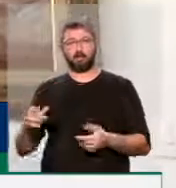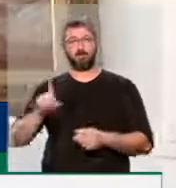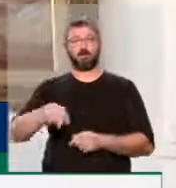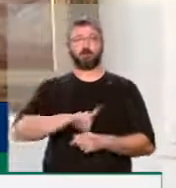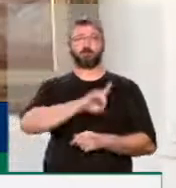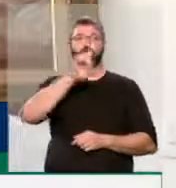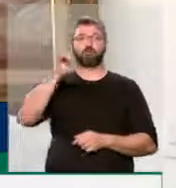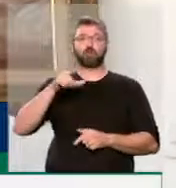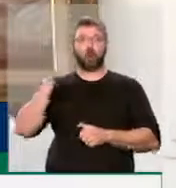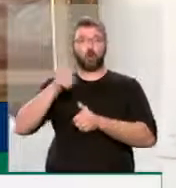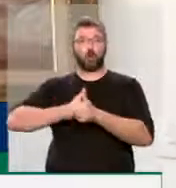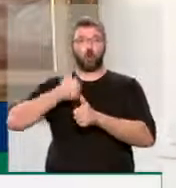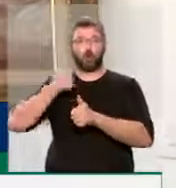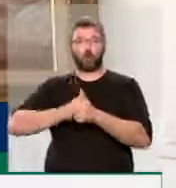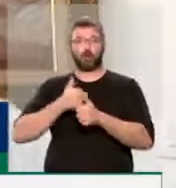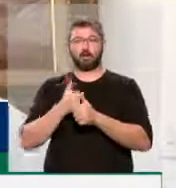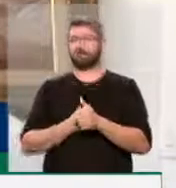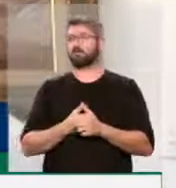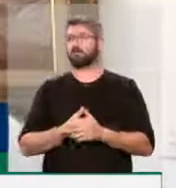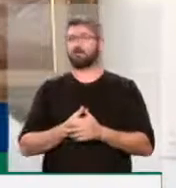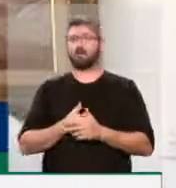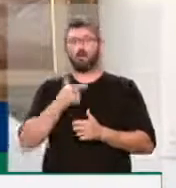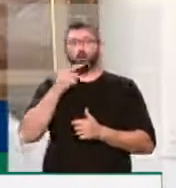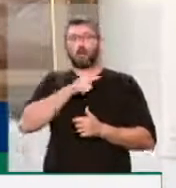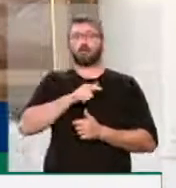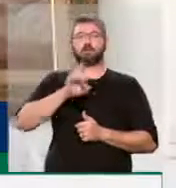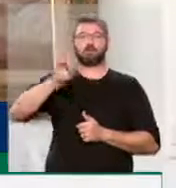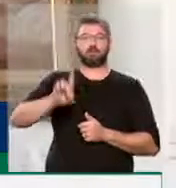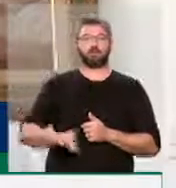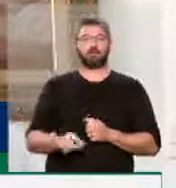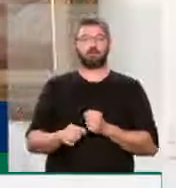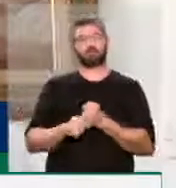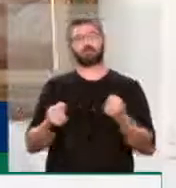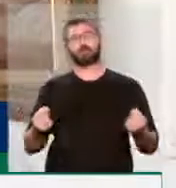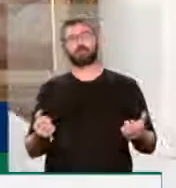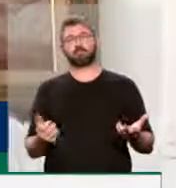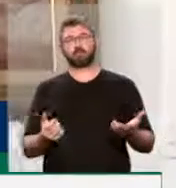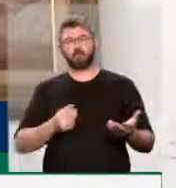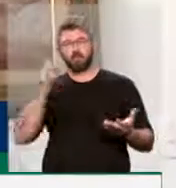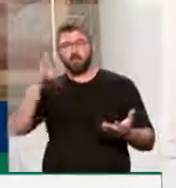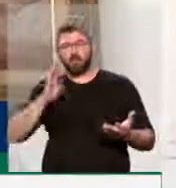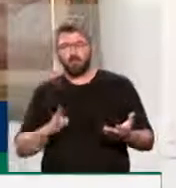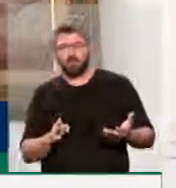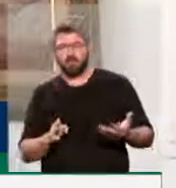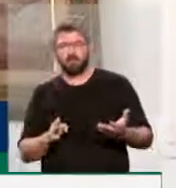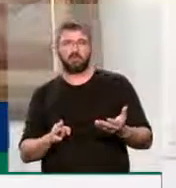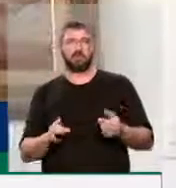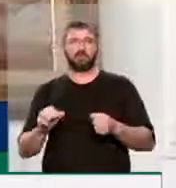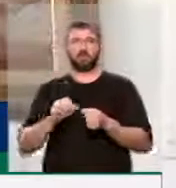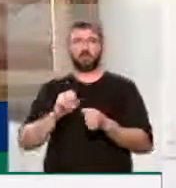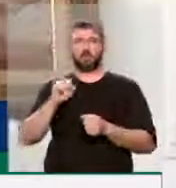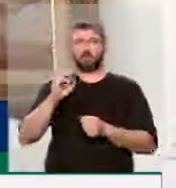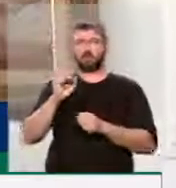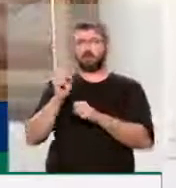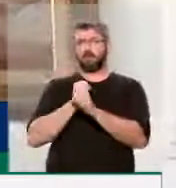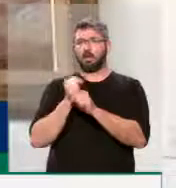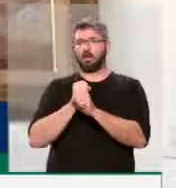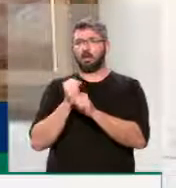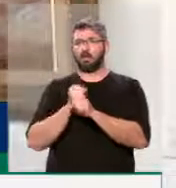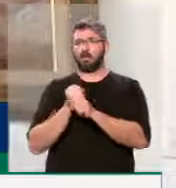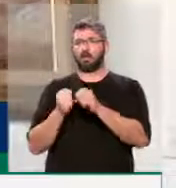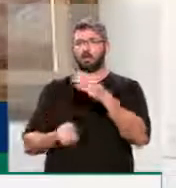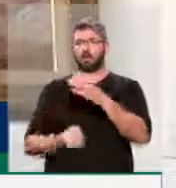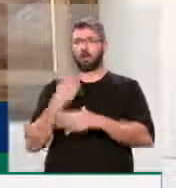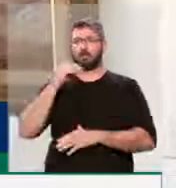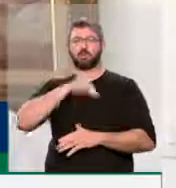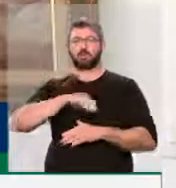luta para conquistar direitos. Não é possível que o Brasil, no dia que faz 80 anos da criação